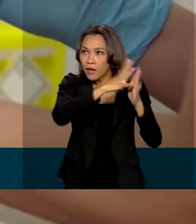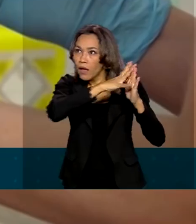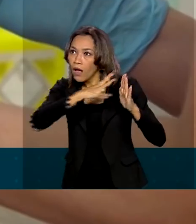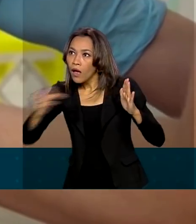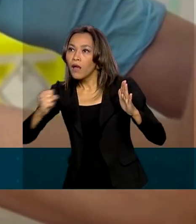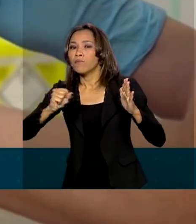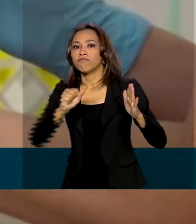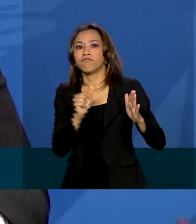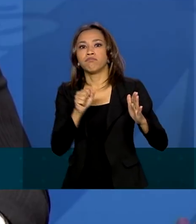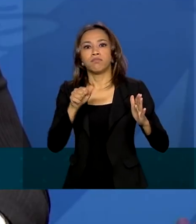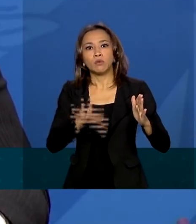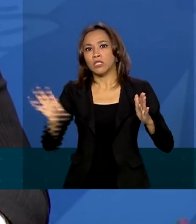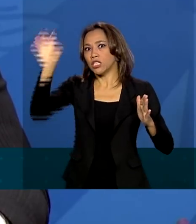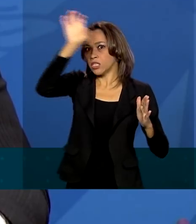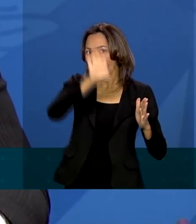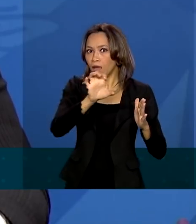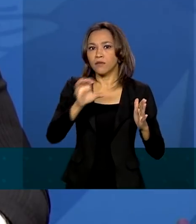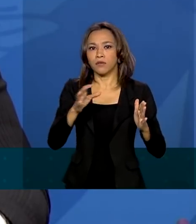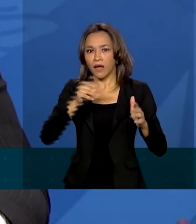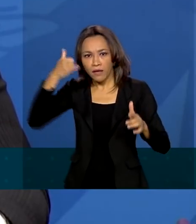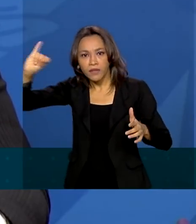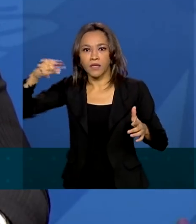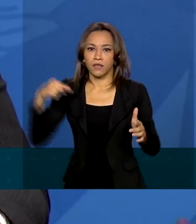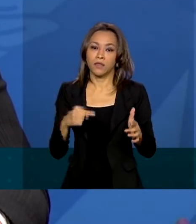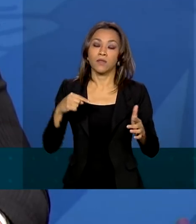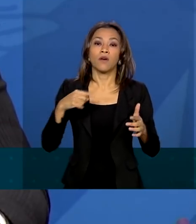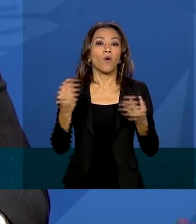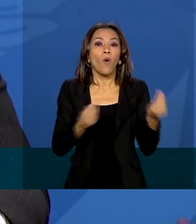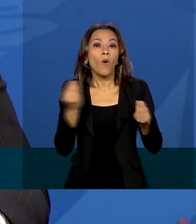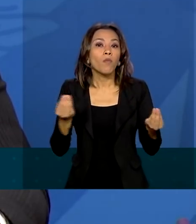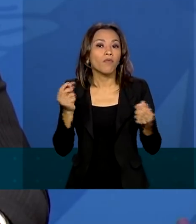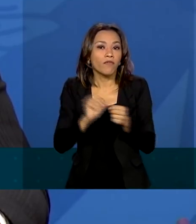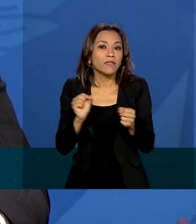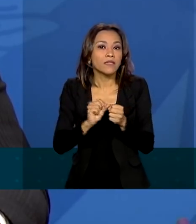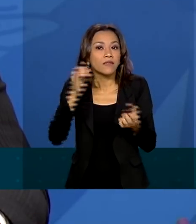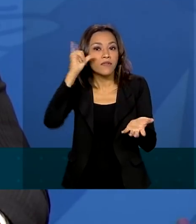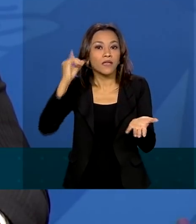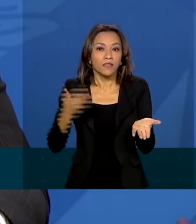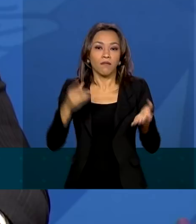é a vacinação. Como nós vamos combater isso? Com a vacina.